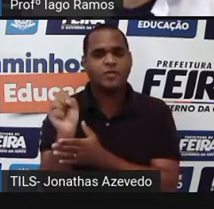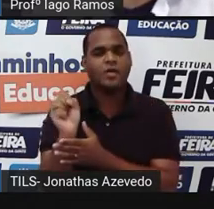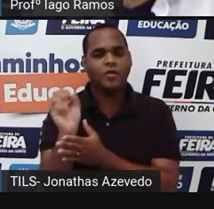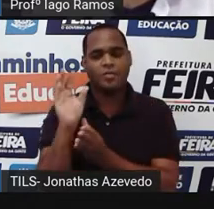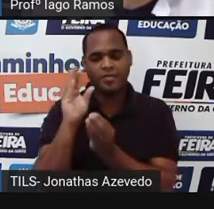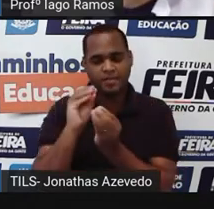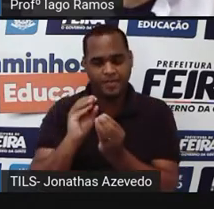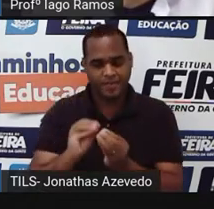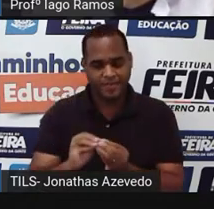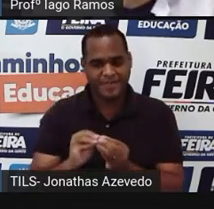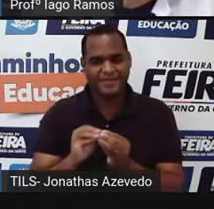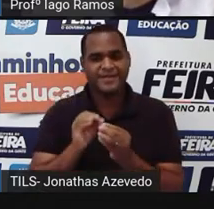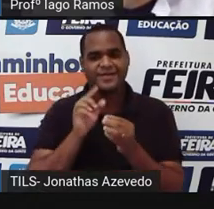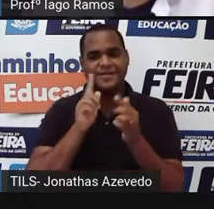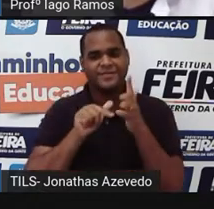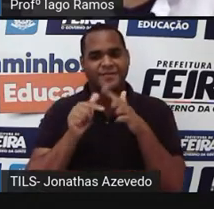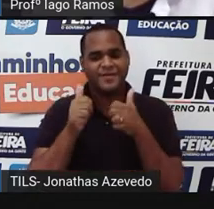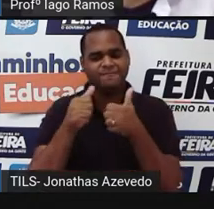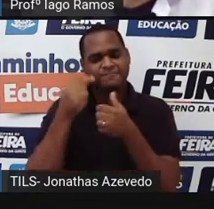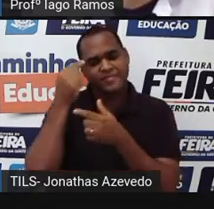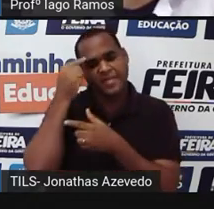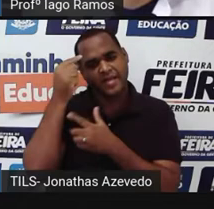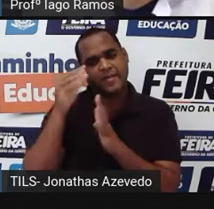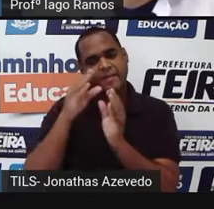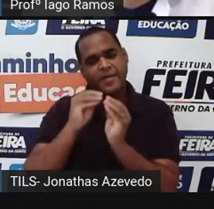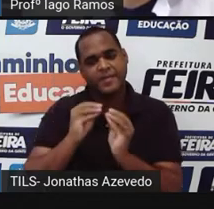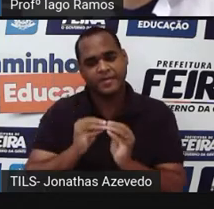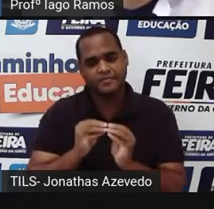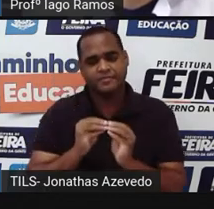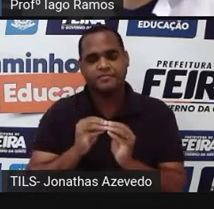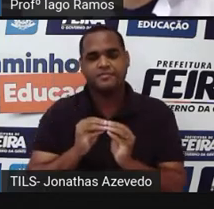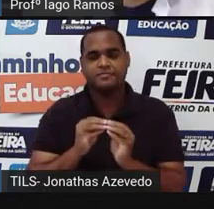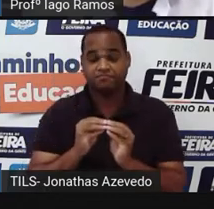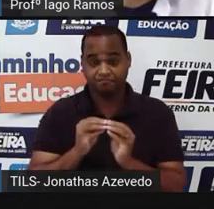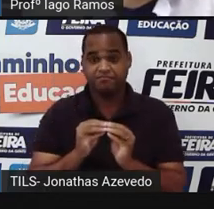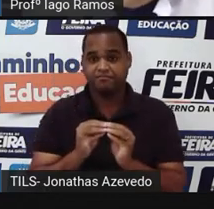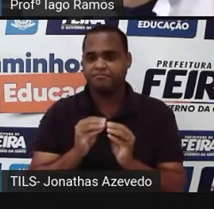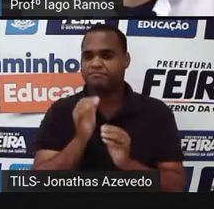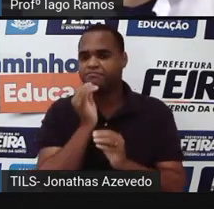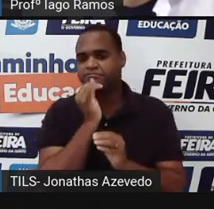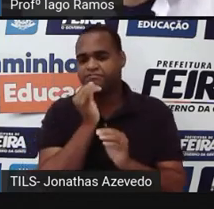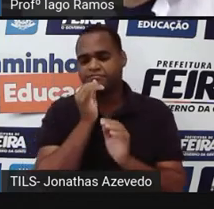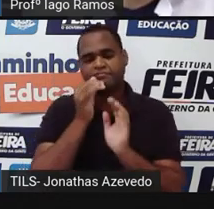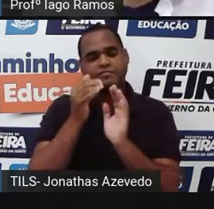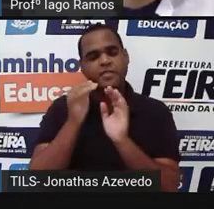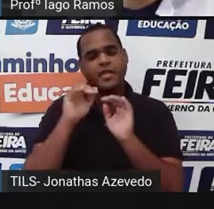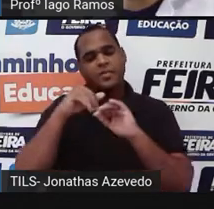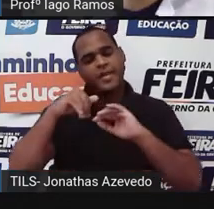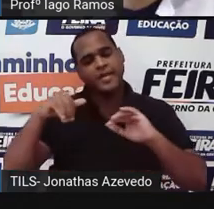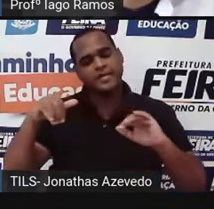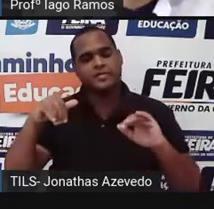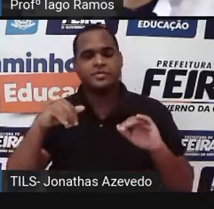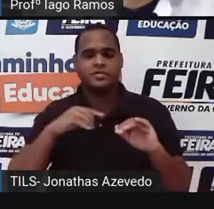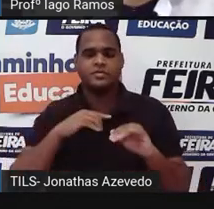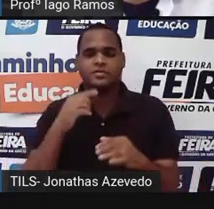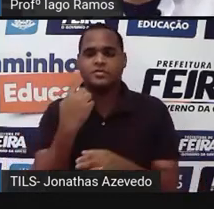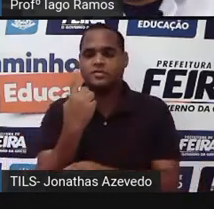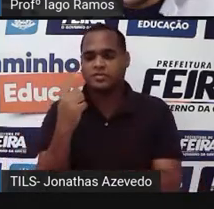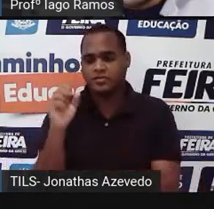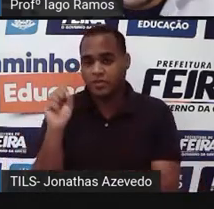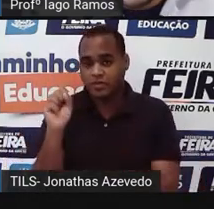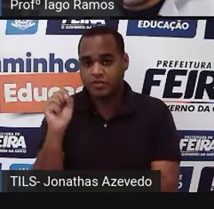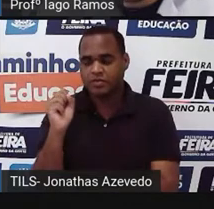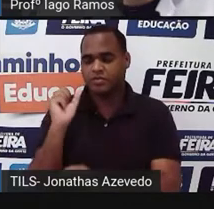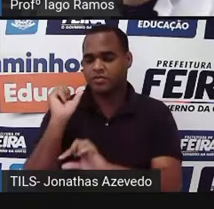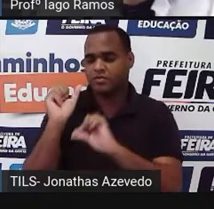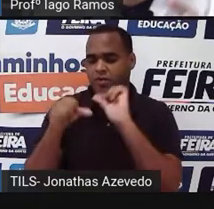ele. Aí vem a ideia da decomposição. Decomposição é separar. 118 eu separo 100